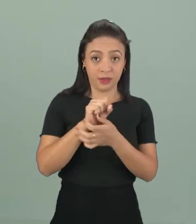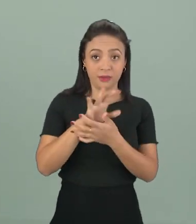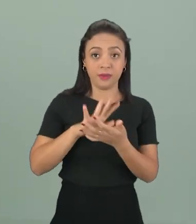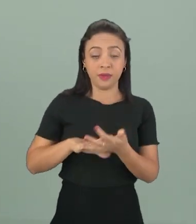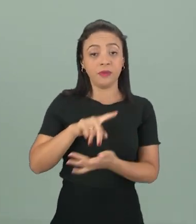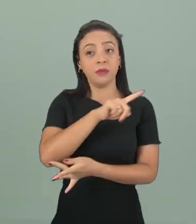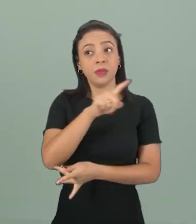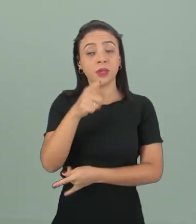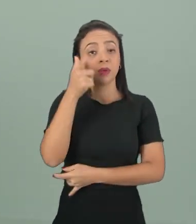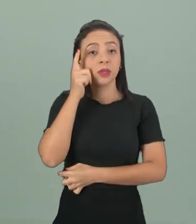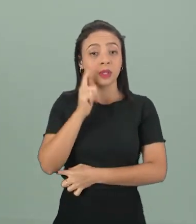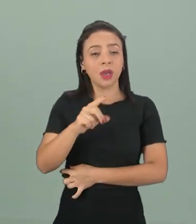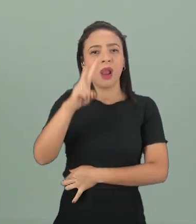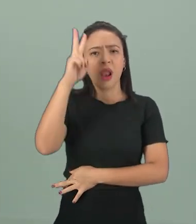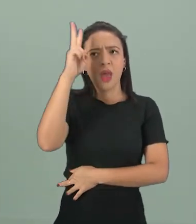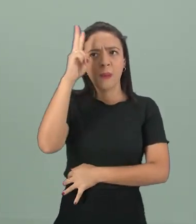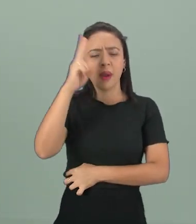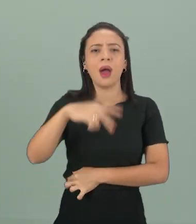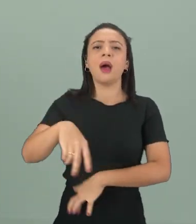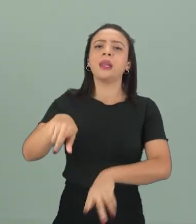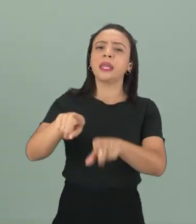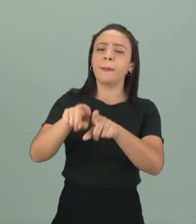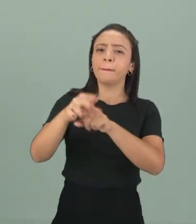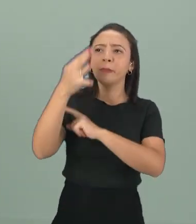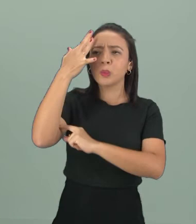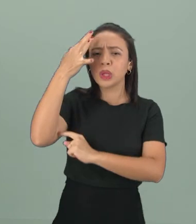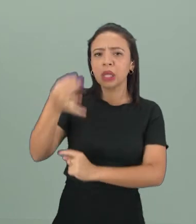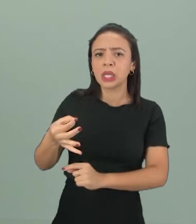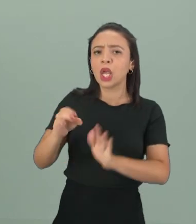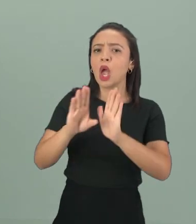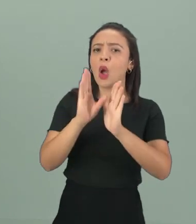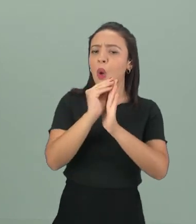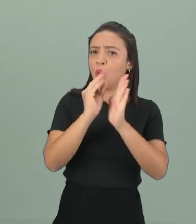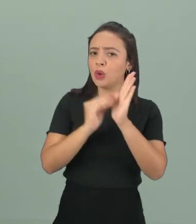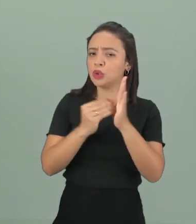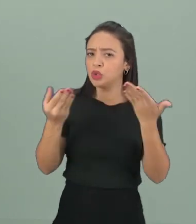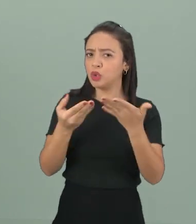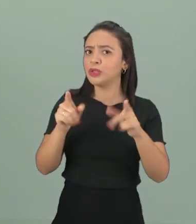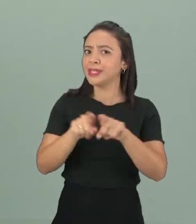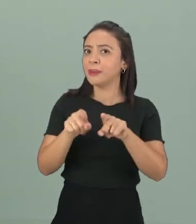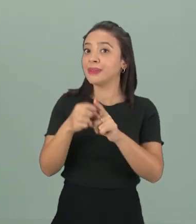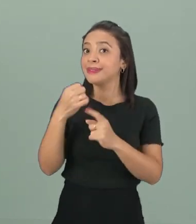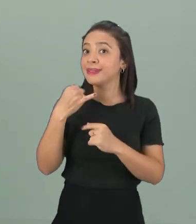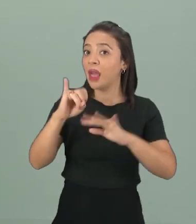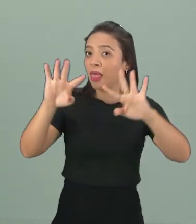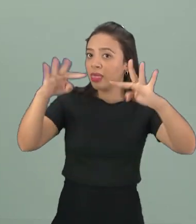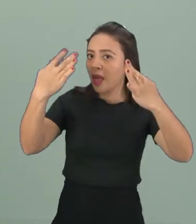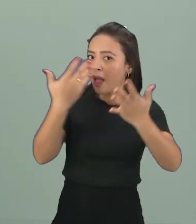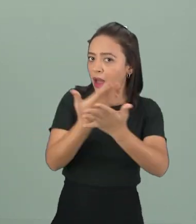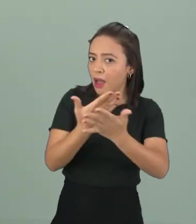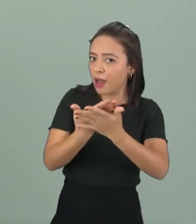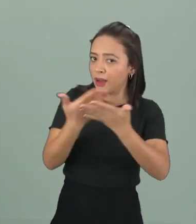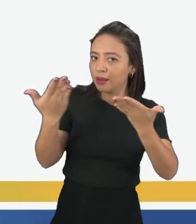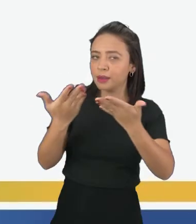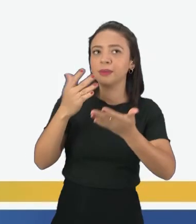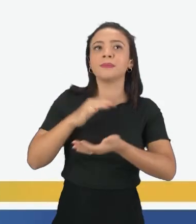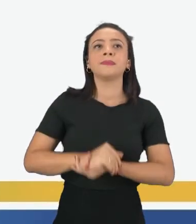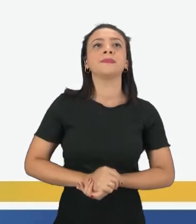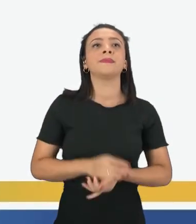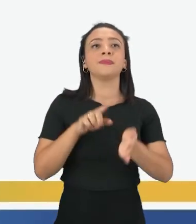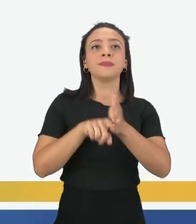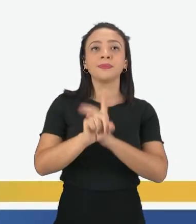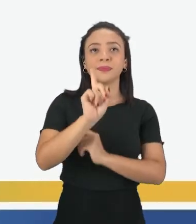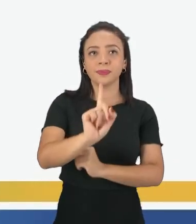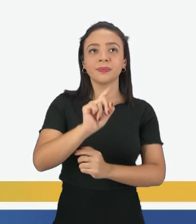Pra ver se vocês realmente entenderam o nosso conteúdo de hoje. E estão atentos à nossa aula. Ok? Então vamos lá. Na question